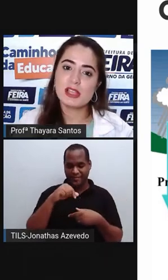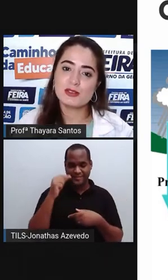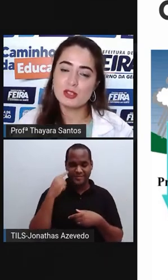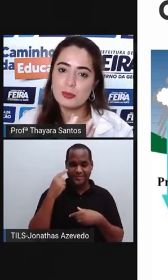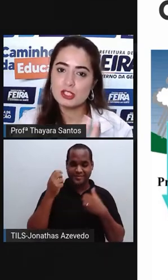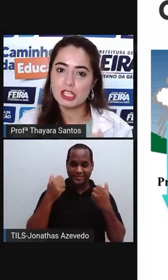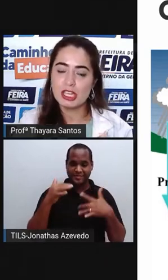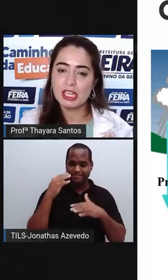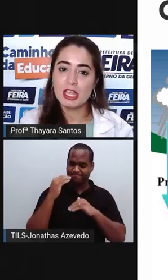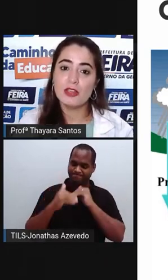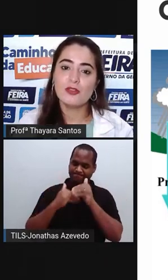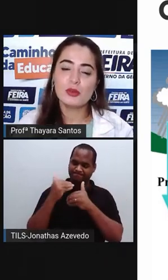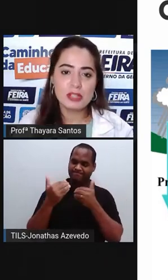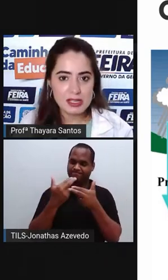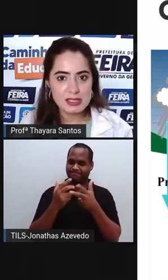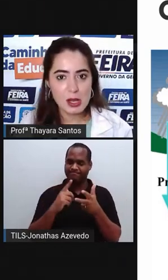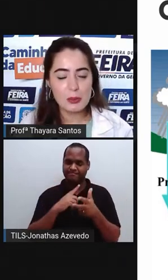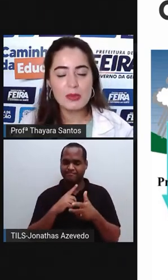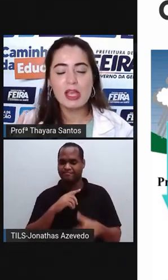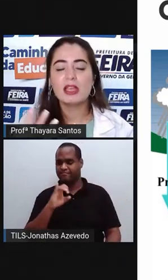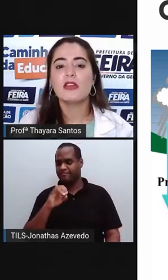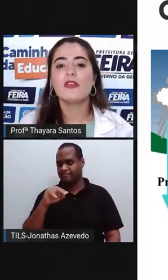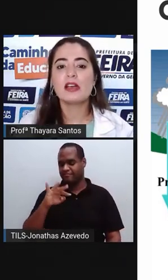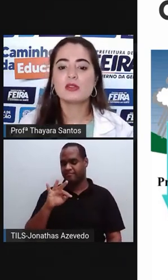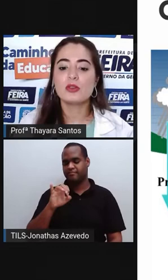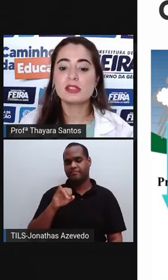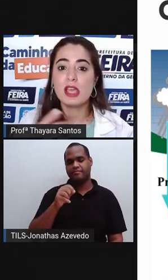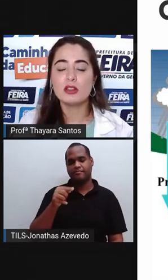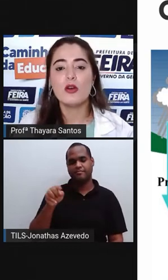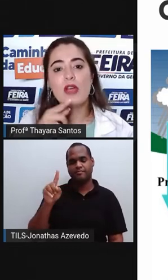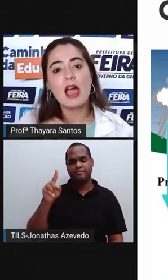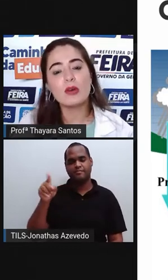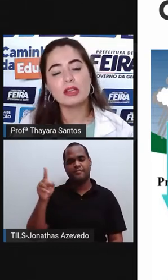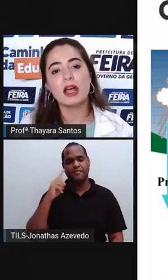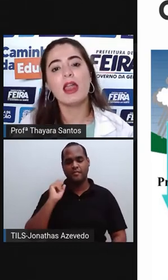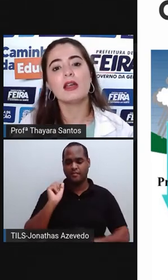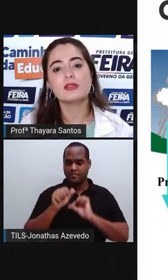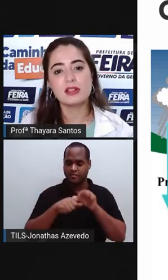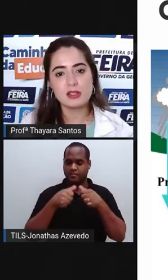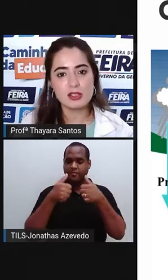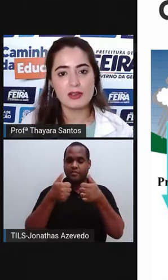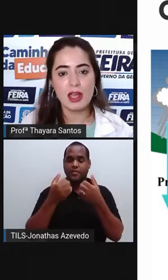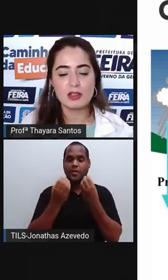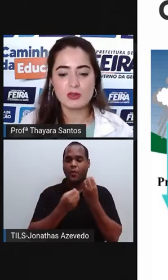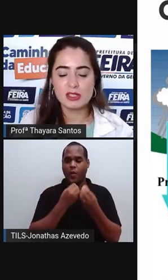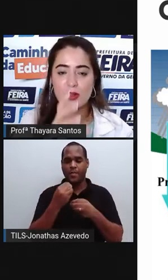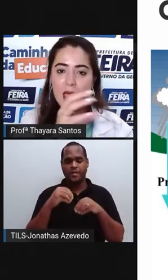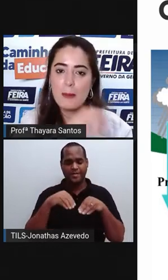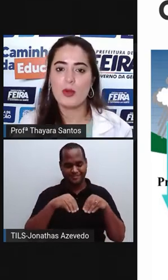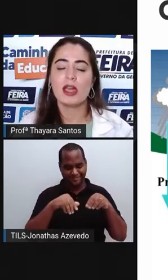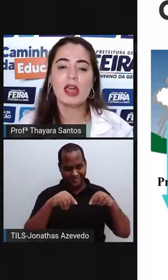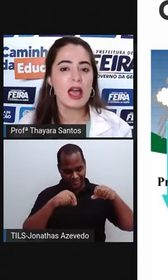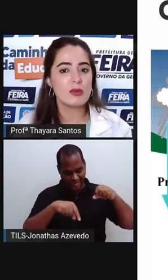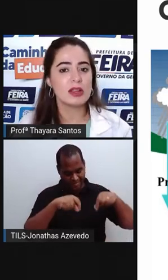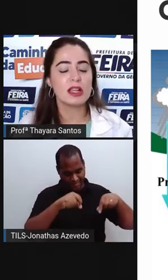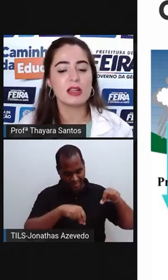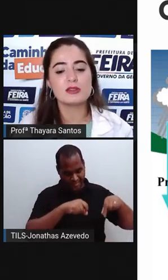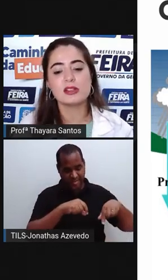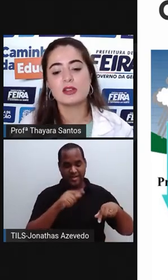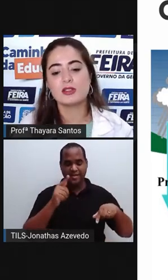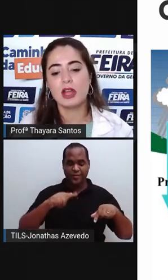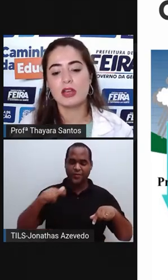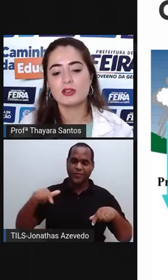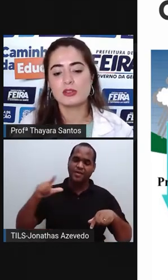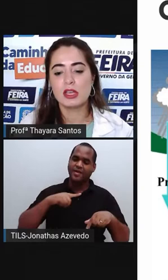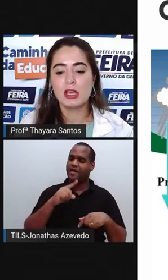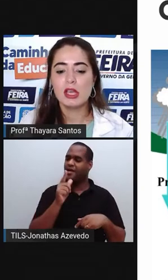esse processo de infiltração que faz com que se renove a água que está lá nos lençóis triáticos. Então, ela repõe aquela água que está lá nos